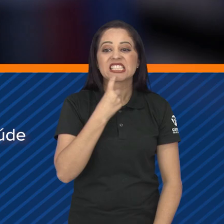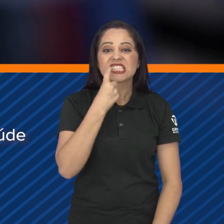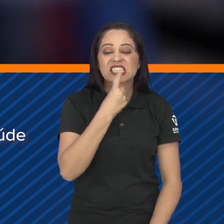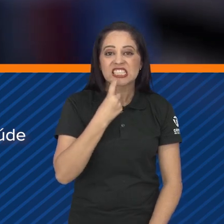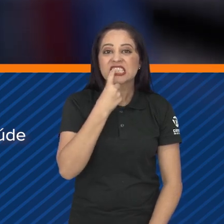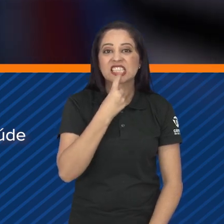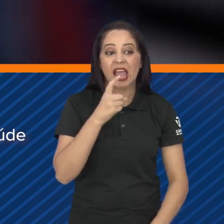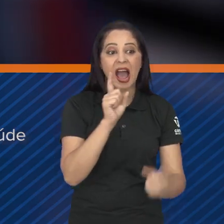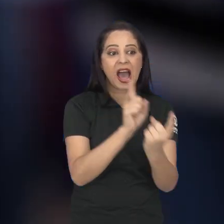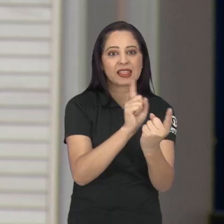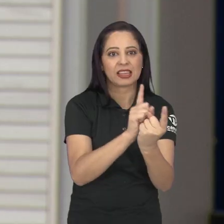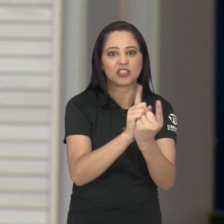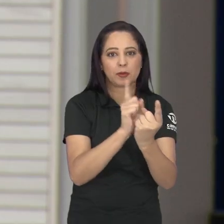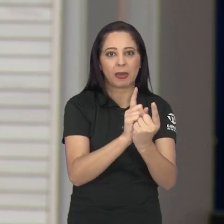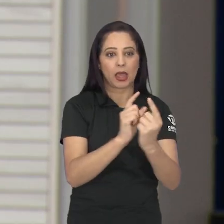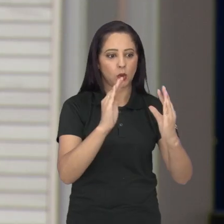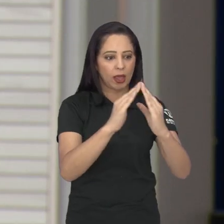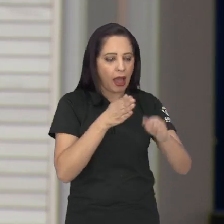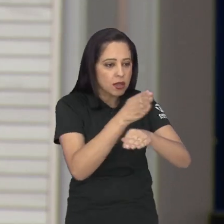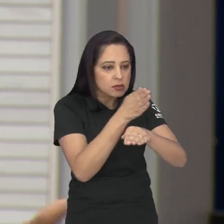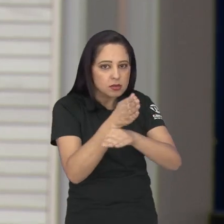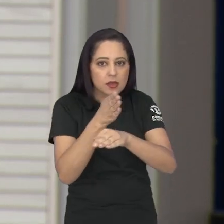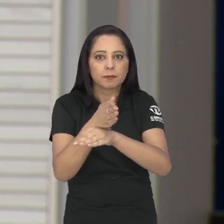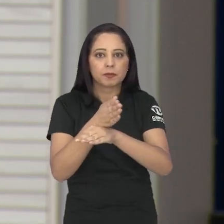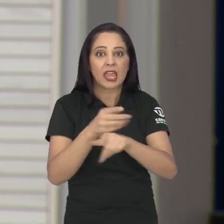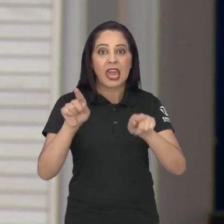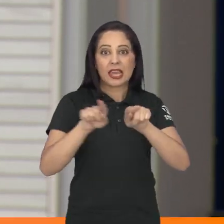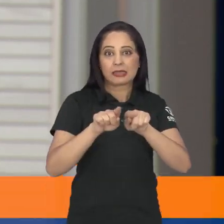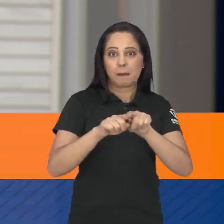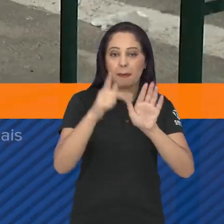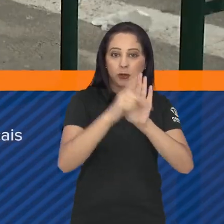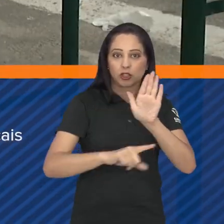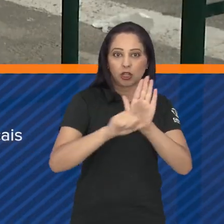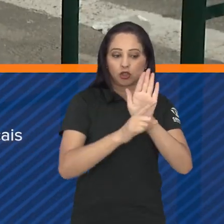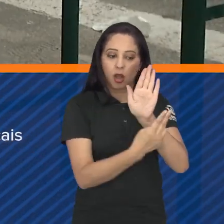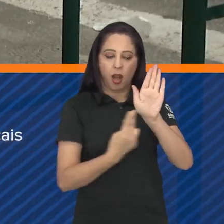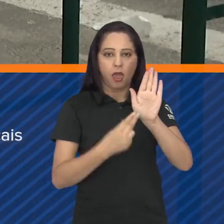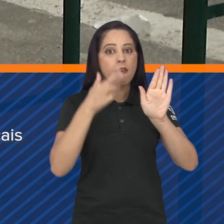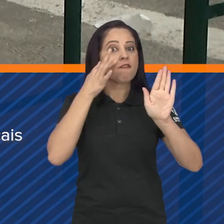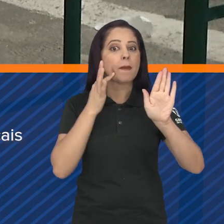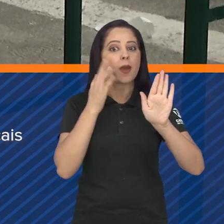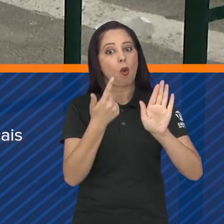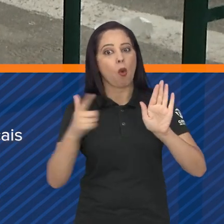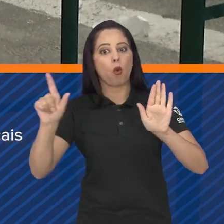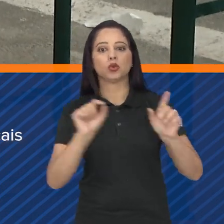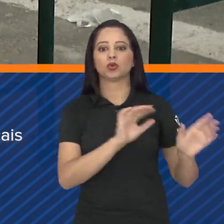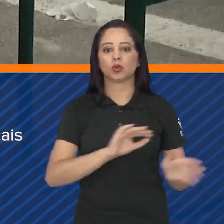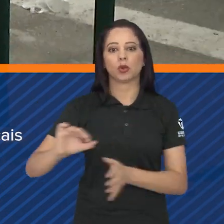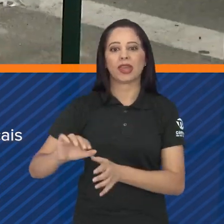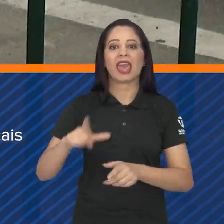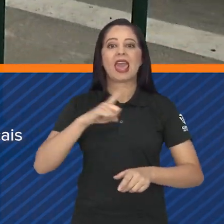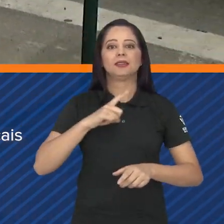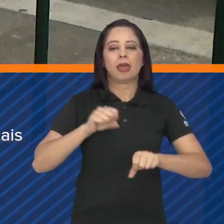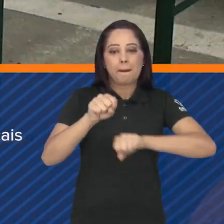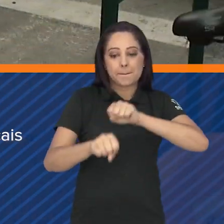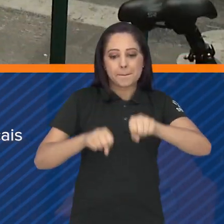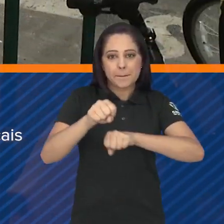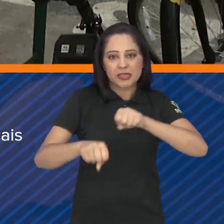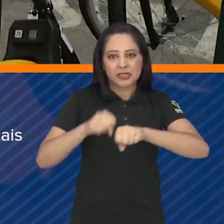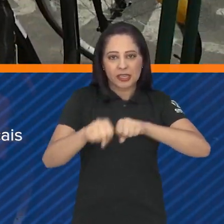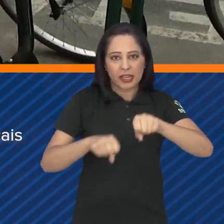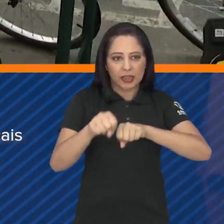odontológico domiciliar. Fabião ainda é autor de outro projeto. É a matéria que prevê criar estacionamentos para